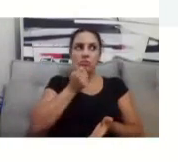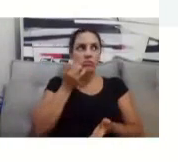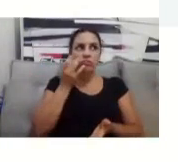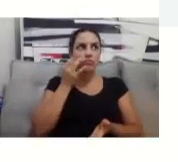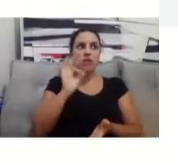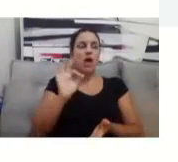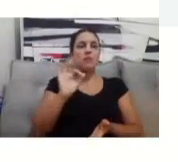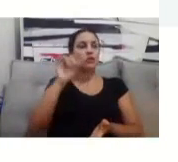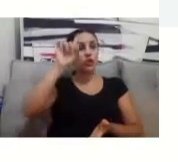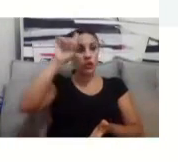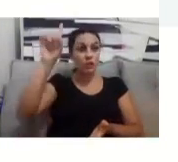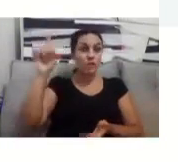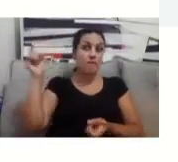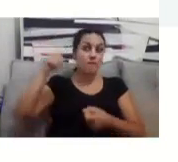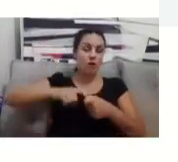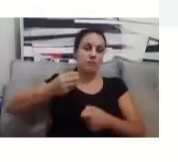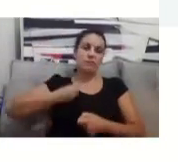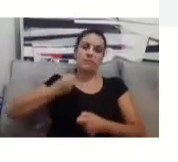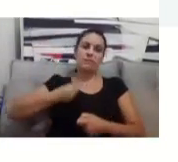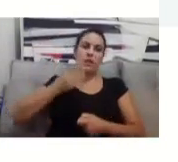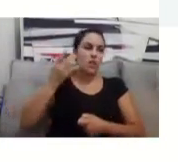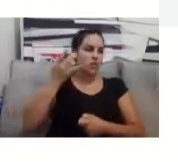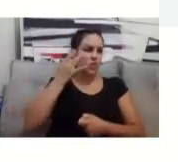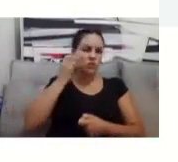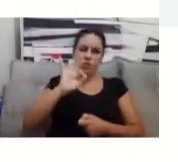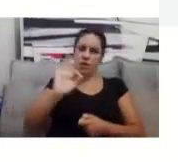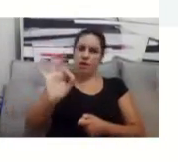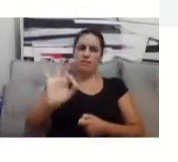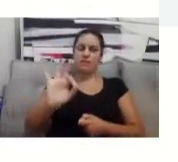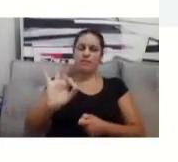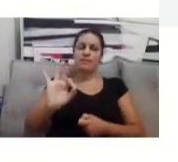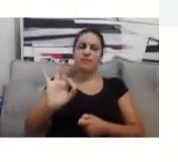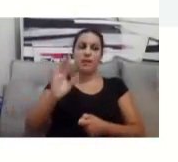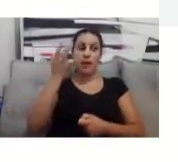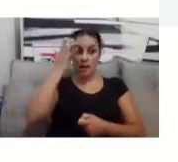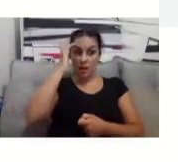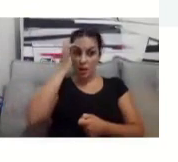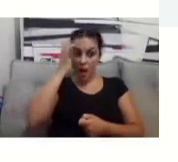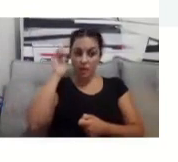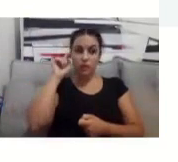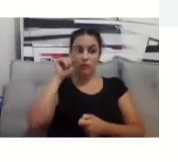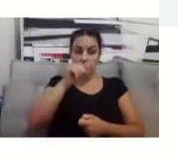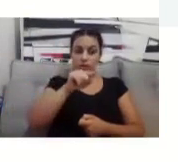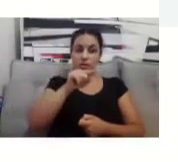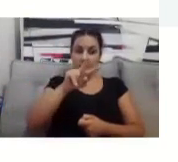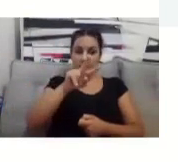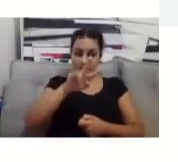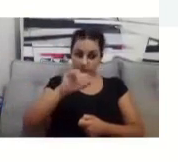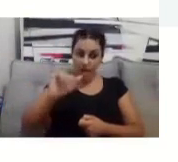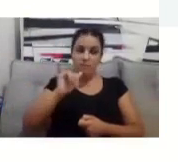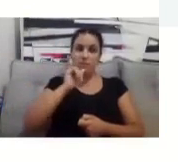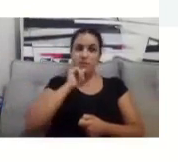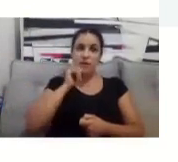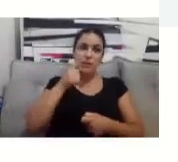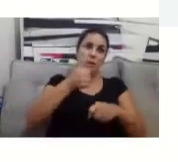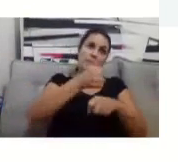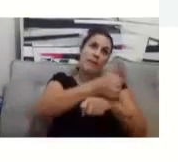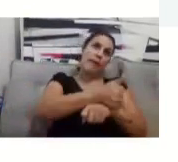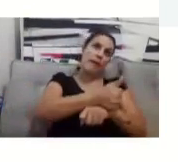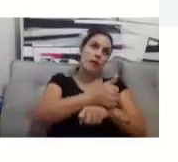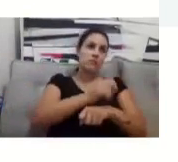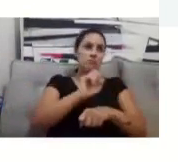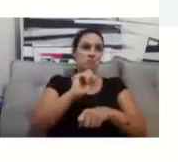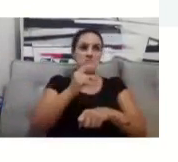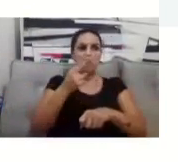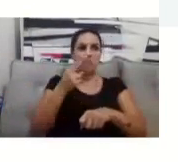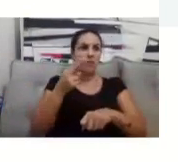Vocês possivelmente vão cumprir todo o primeiro período à distância, então avaliem direitinho, porque talvez vocês pensem, não, então